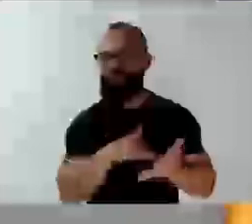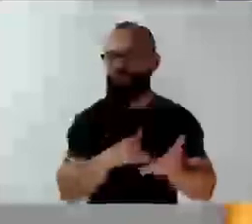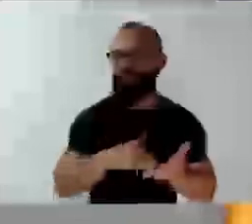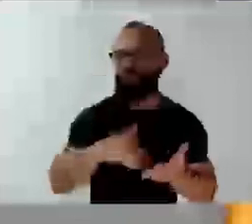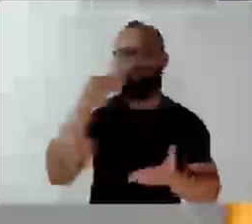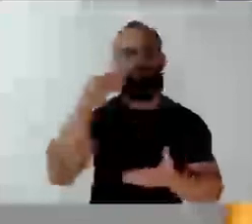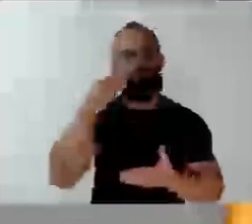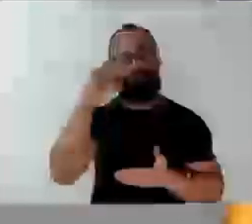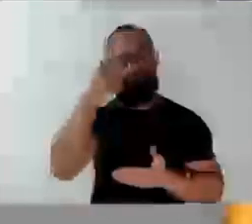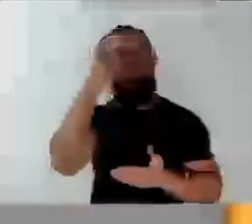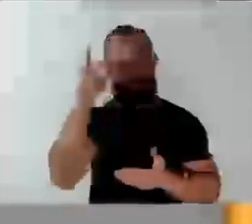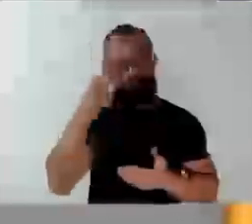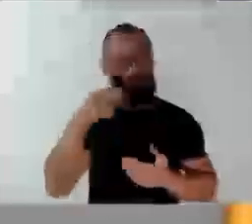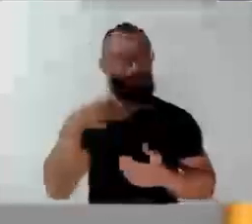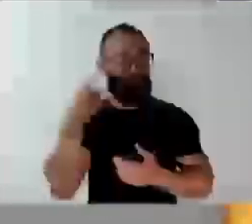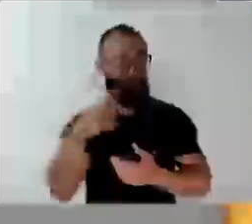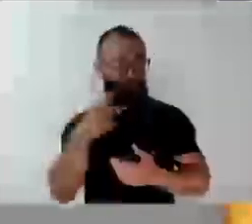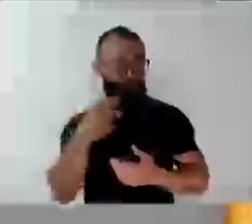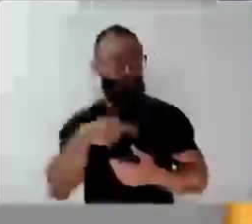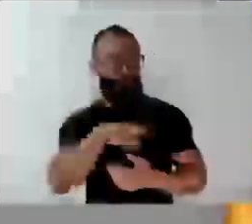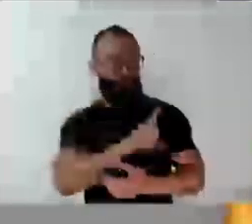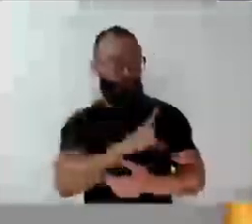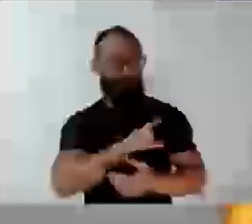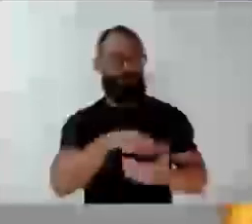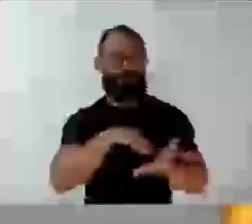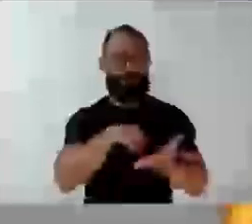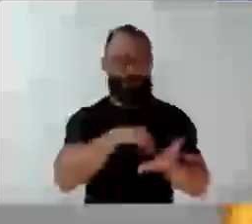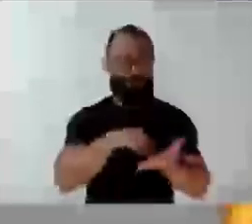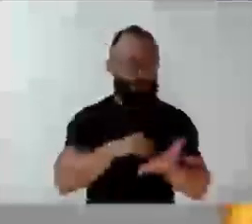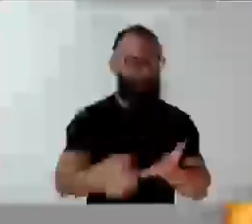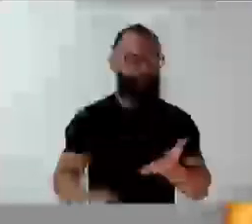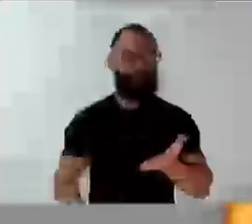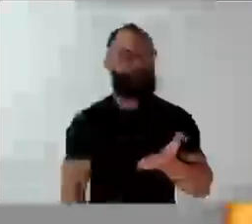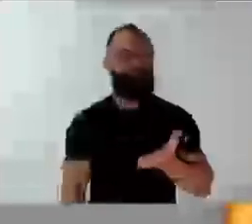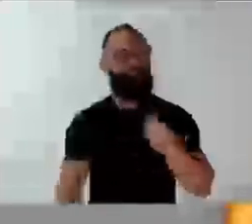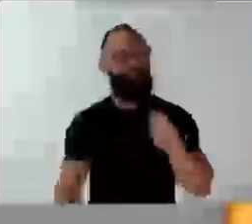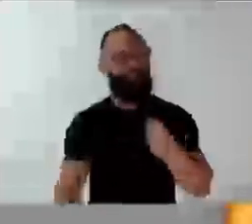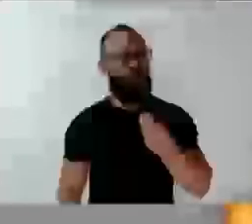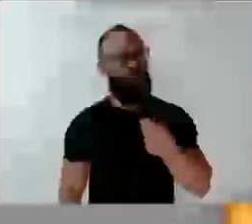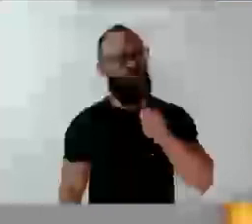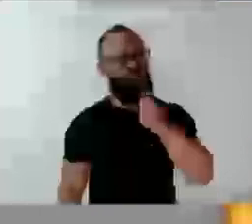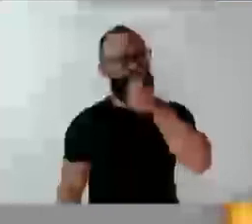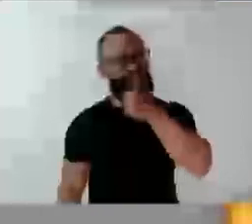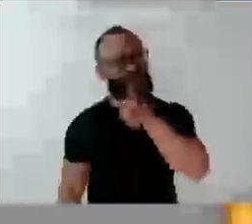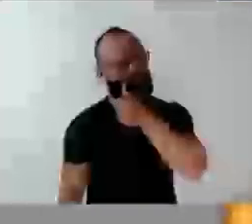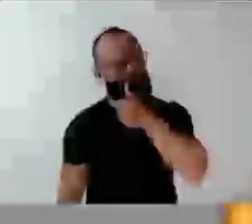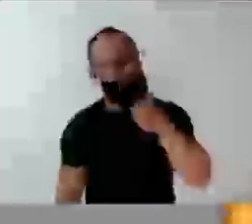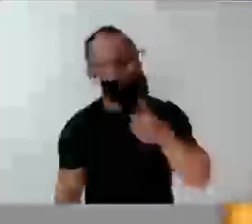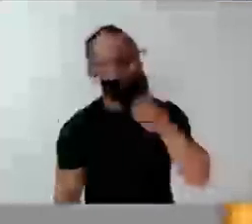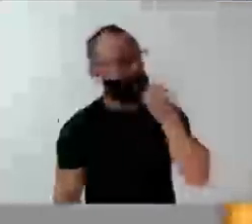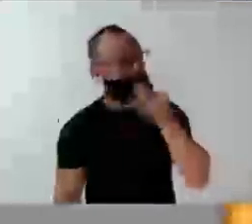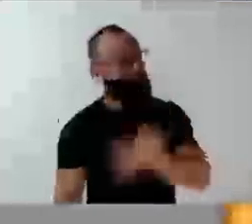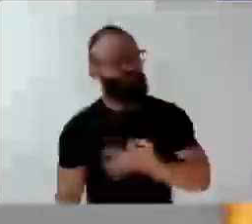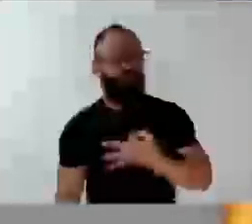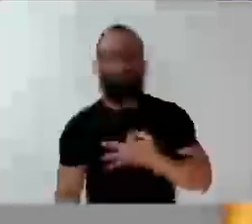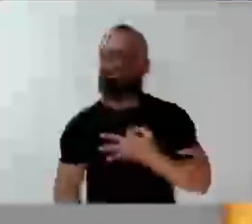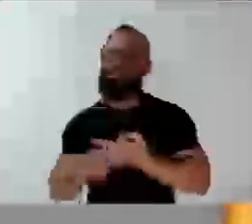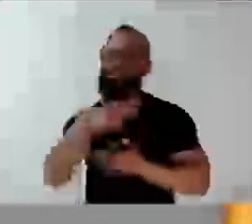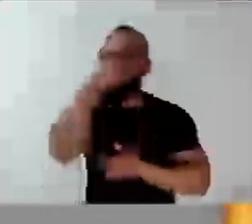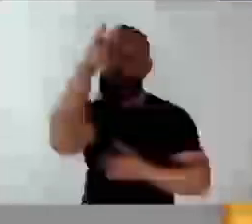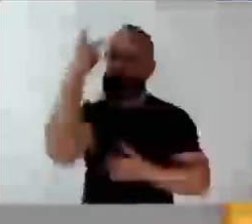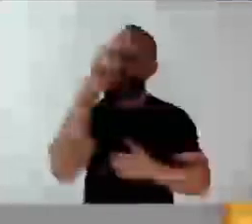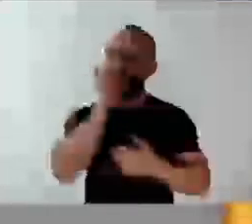público, sabe o quanto é frustrante para o político, para o secretário, enfim, para as pessoas que estão à frente,